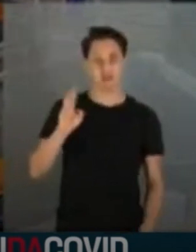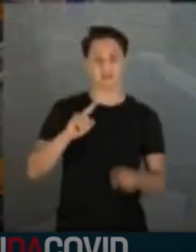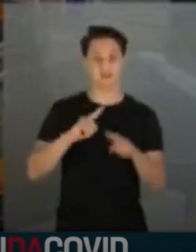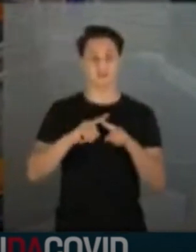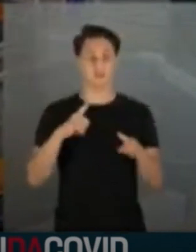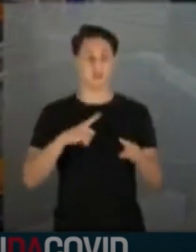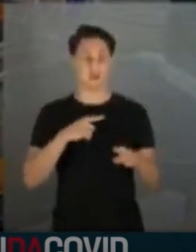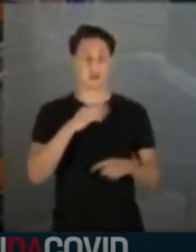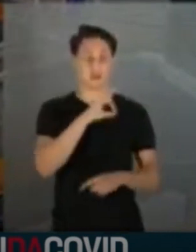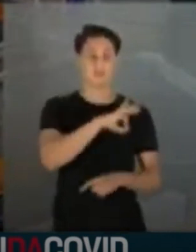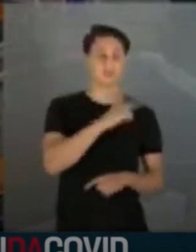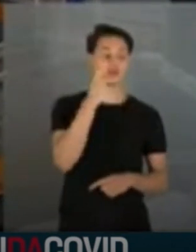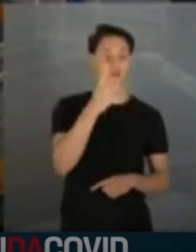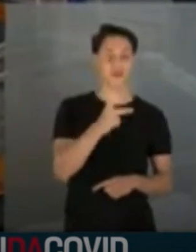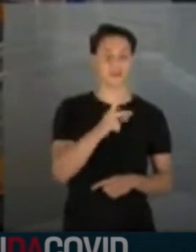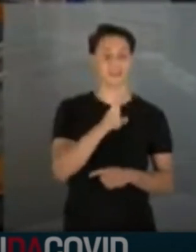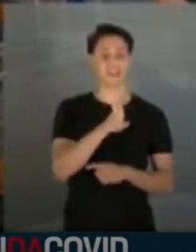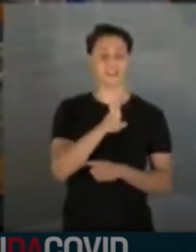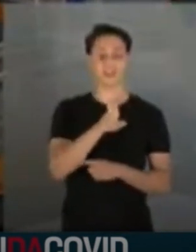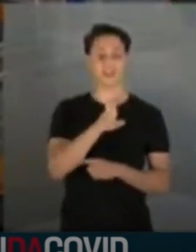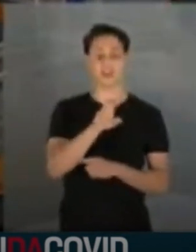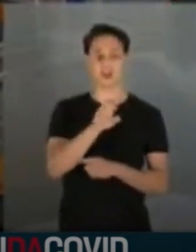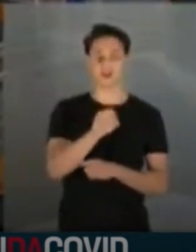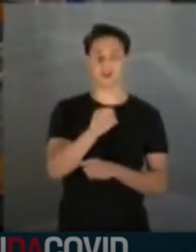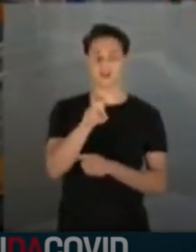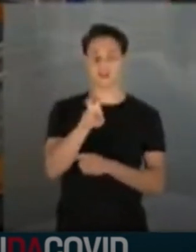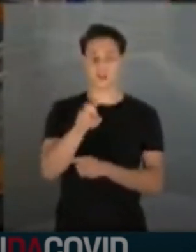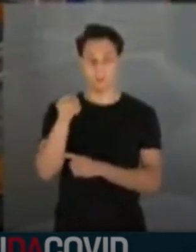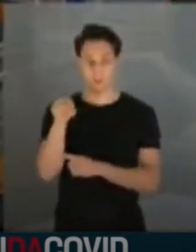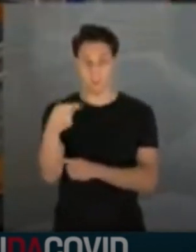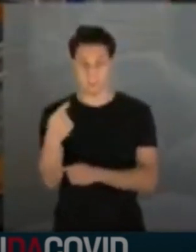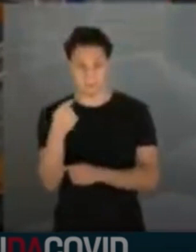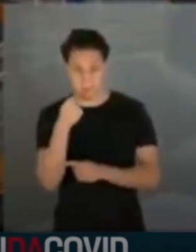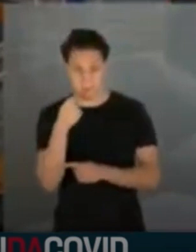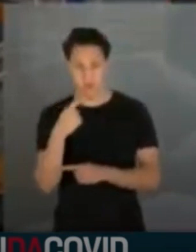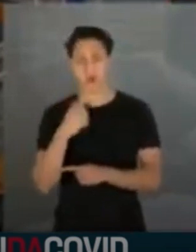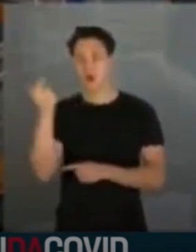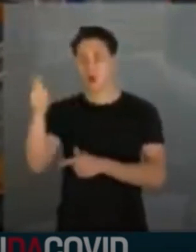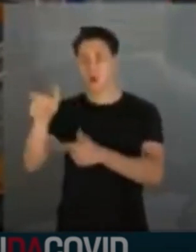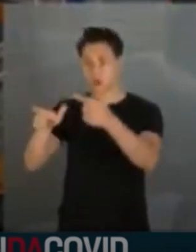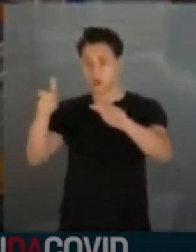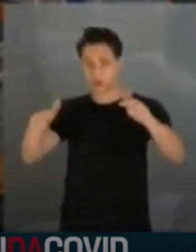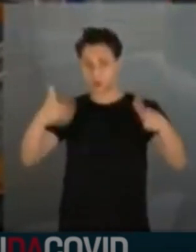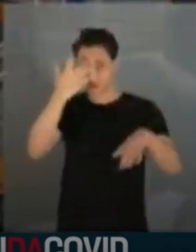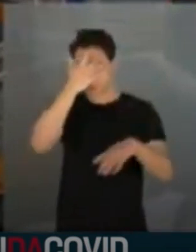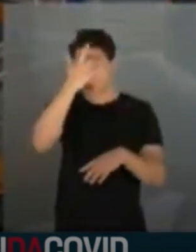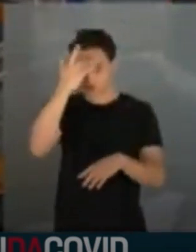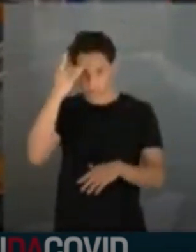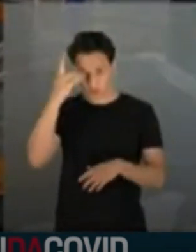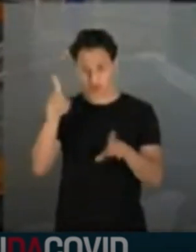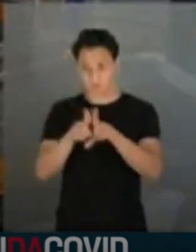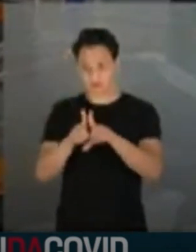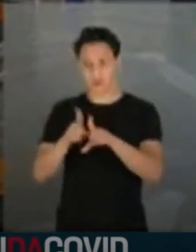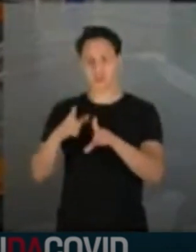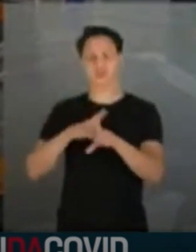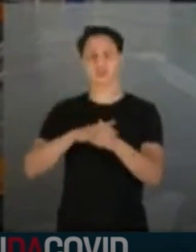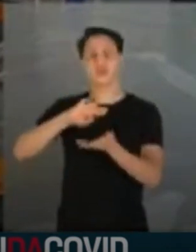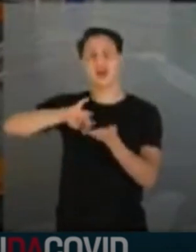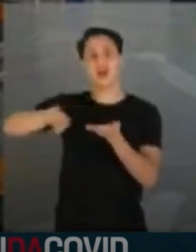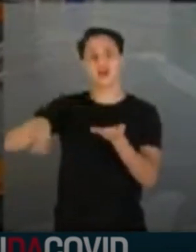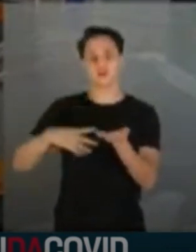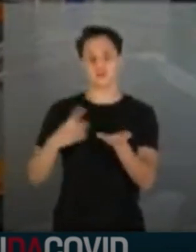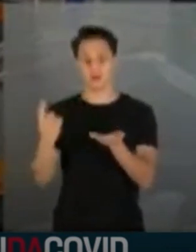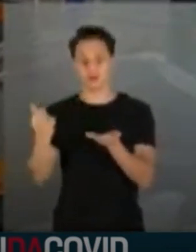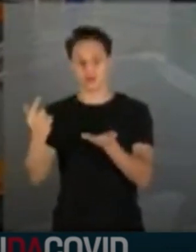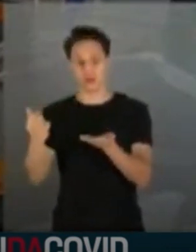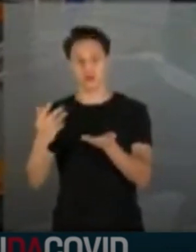505 mil, provavelmente outras pessoas que iriam pegar o avião estavam com o restante, e todos